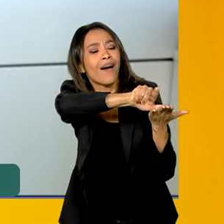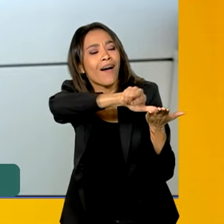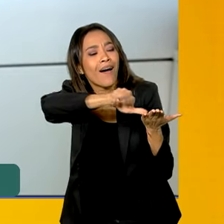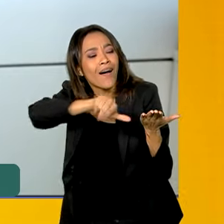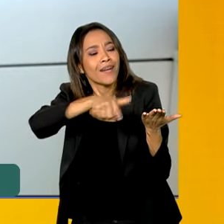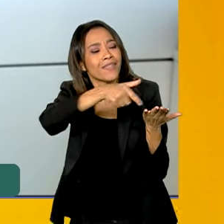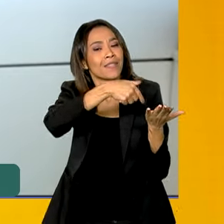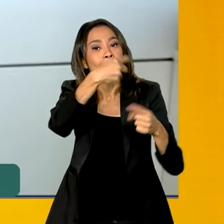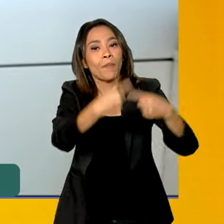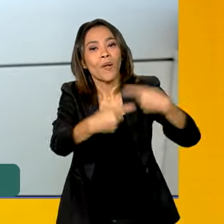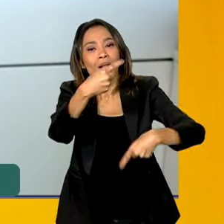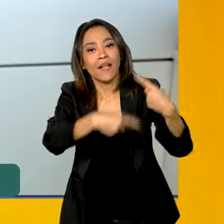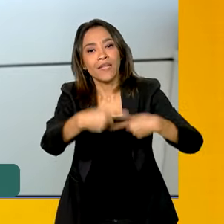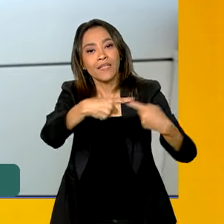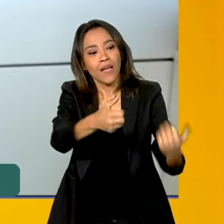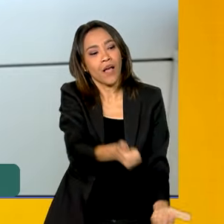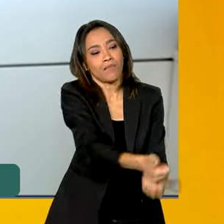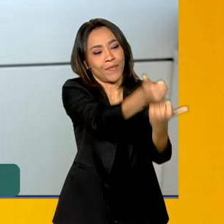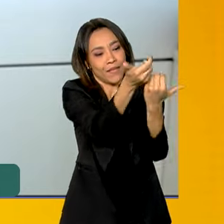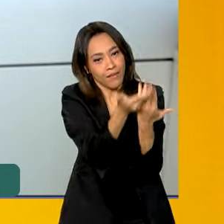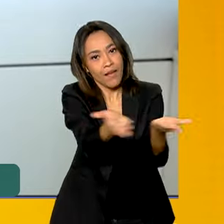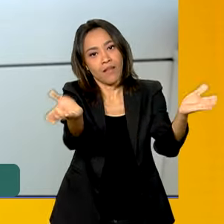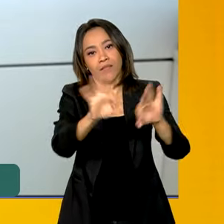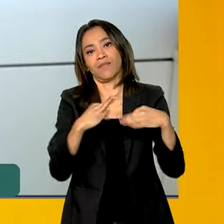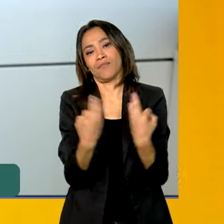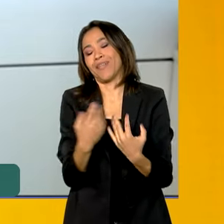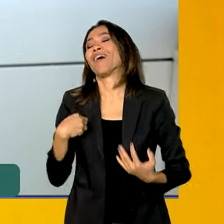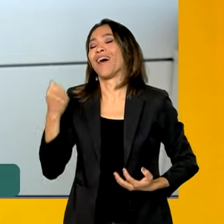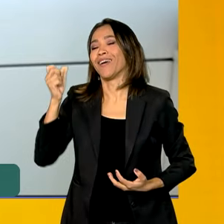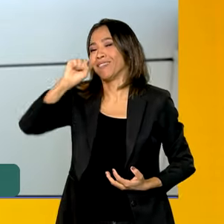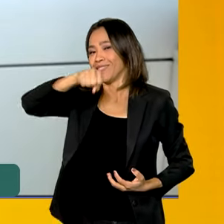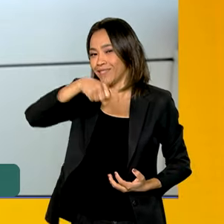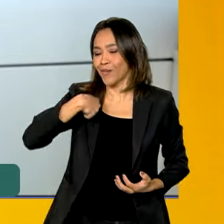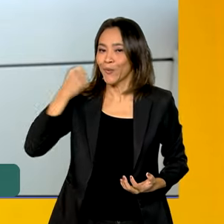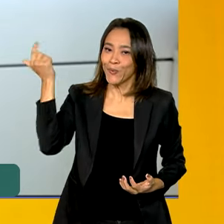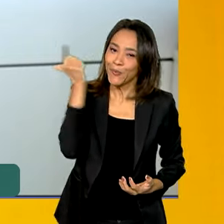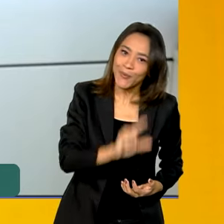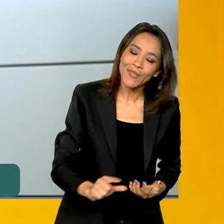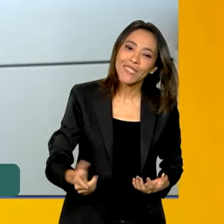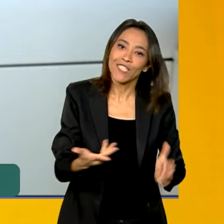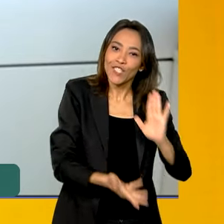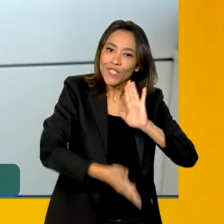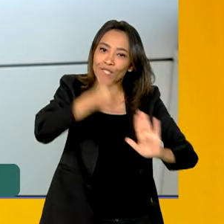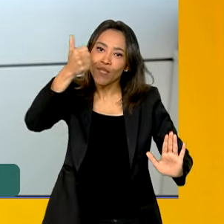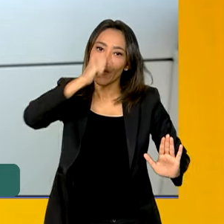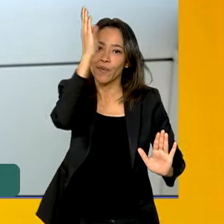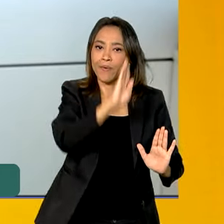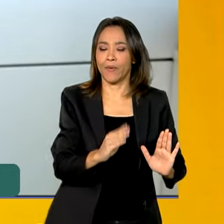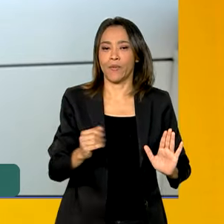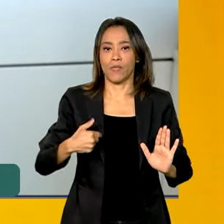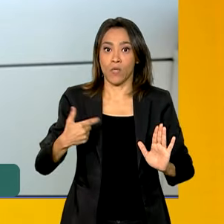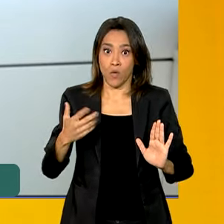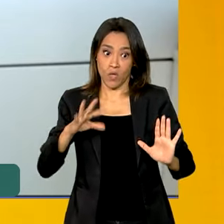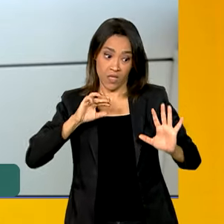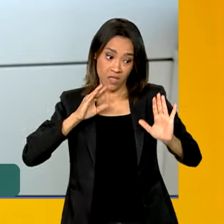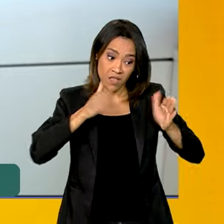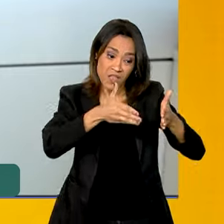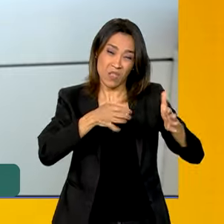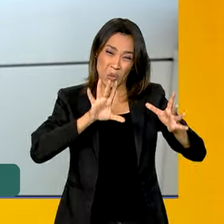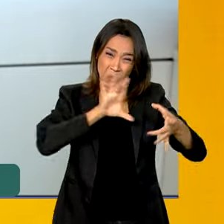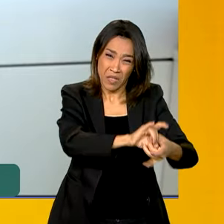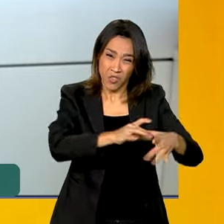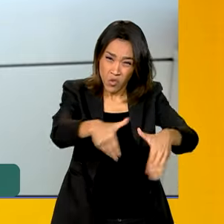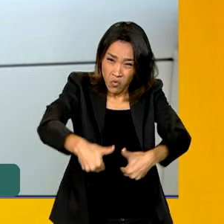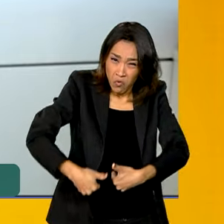chegando na vida dessas famílias, aí sim a gente consegue tirar o Brasil do mapa da fome, tirar o Brasil de um país